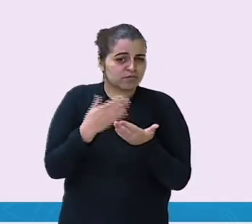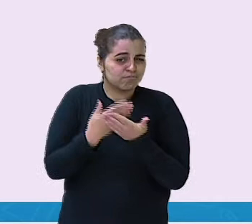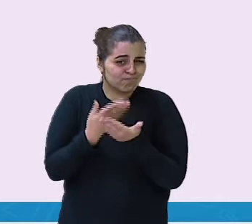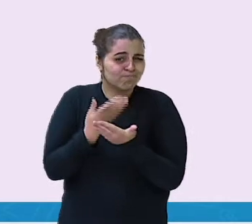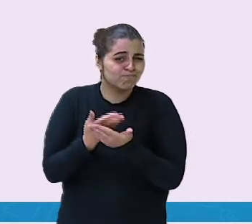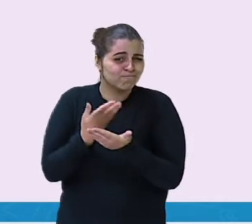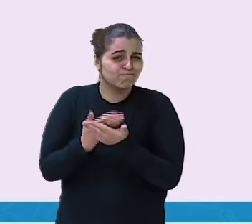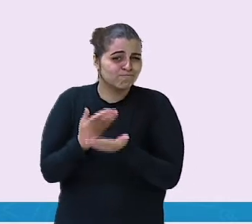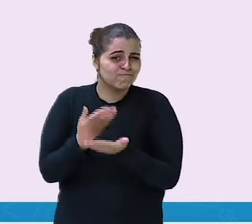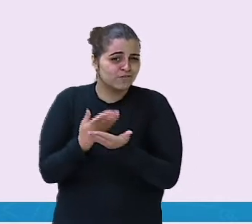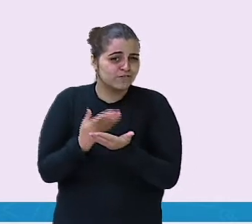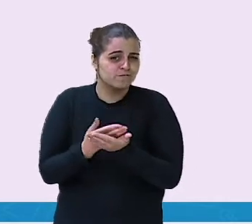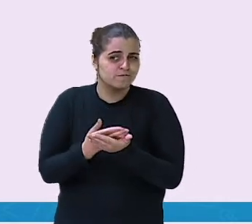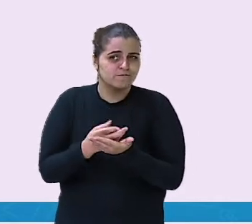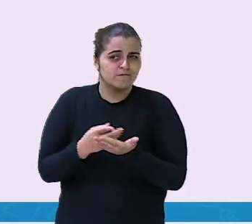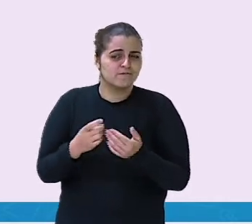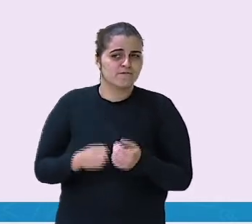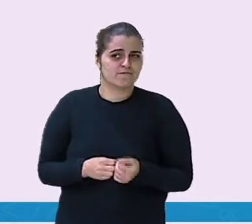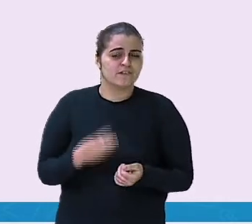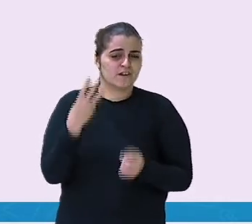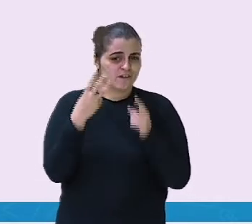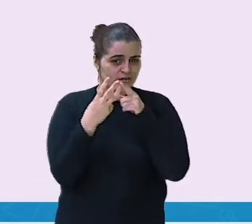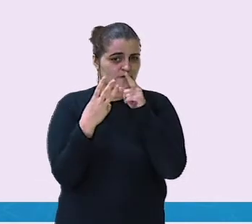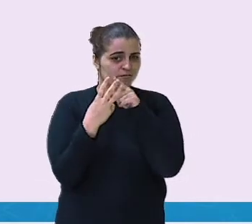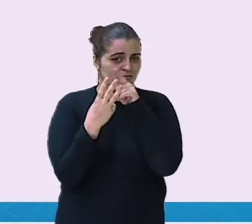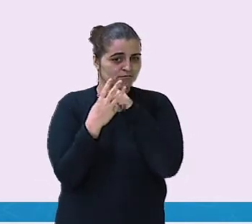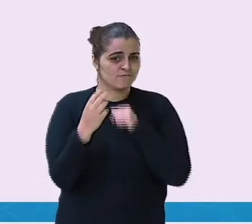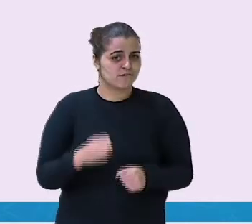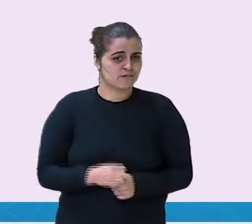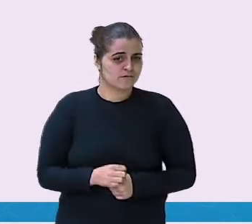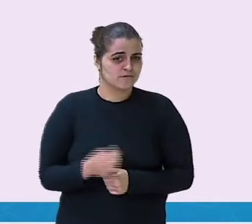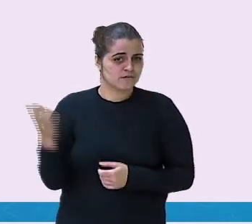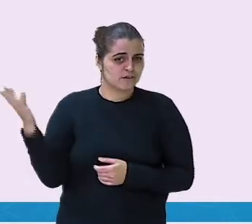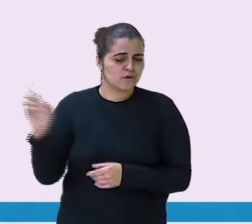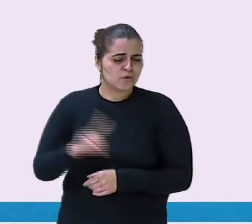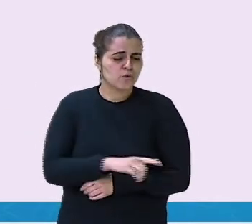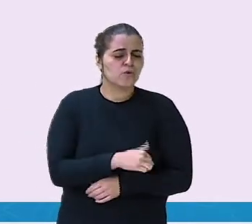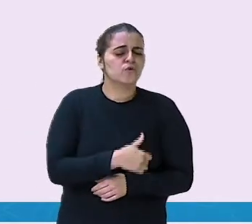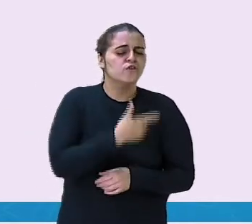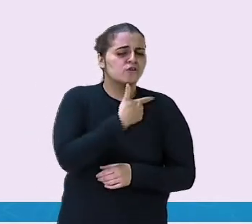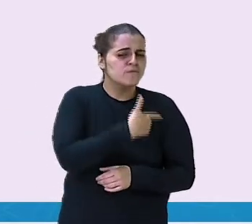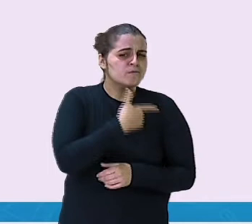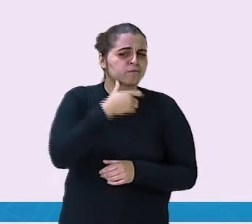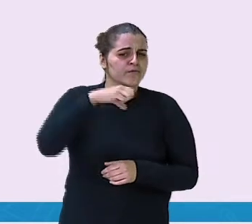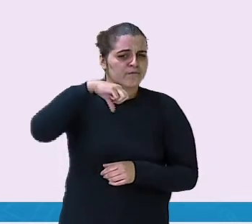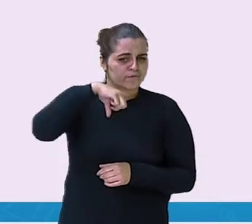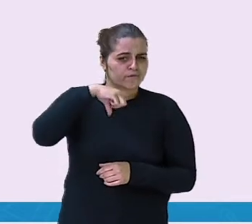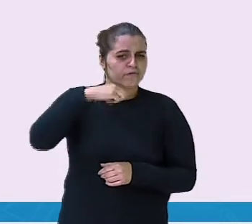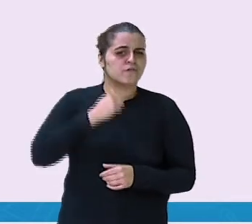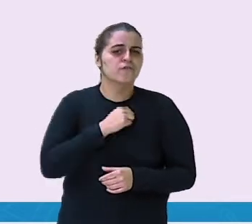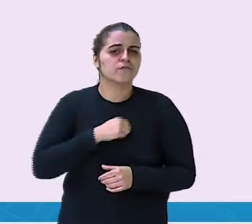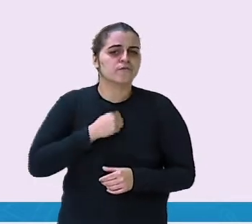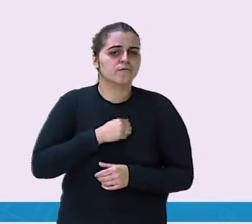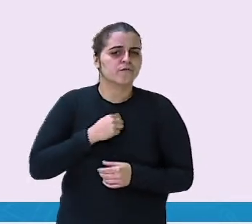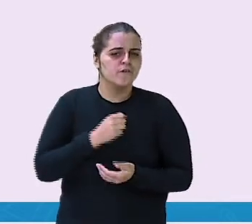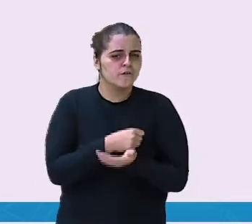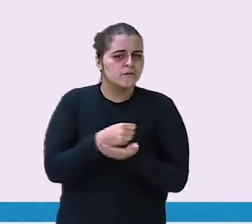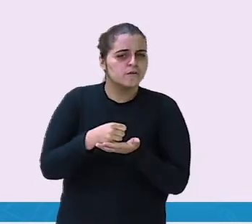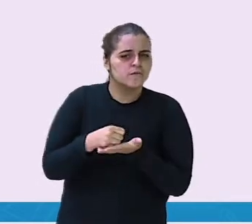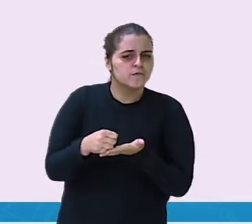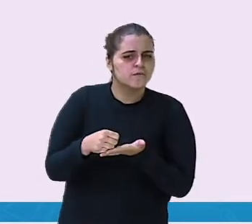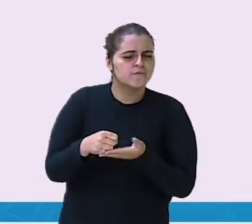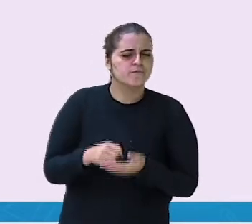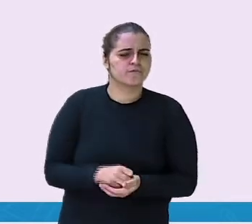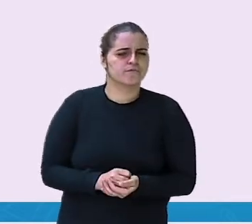Então, todas eram três. E no dia 29 de agosto, foi anotar.